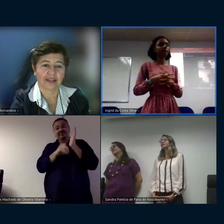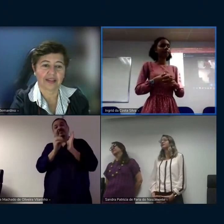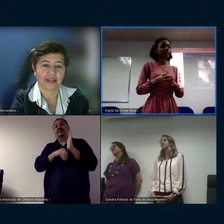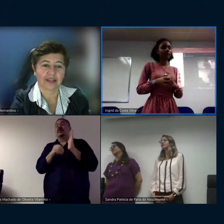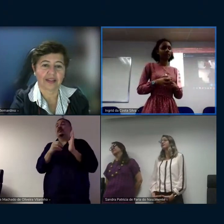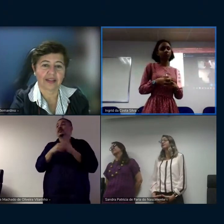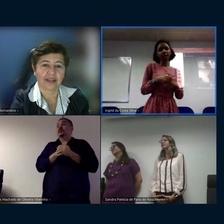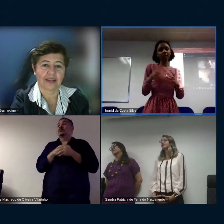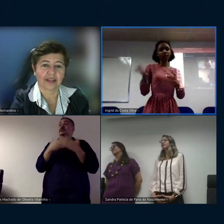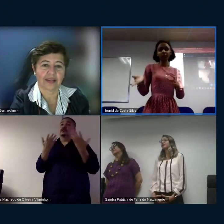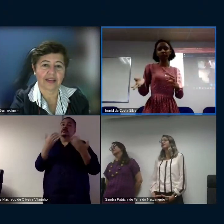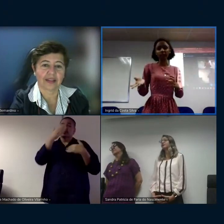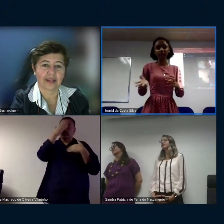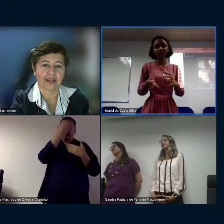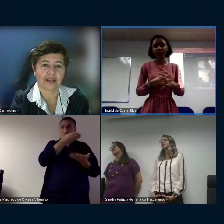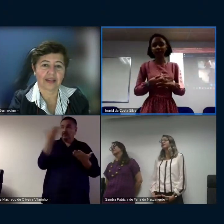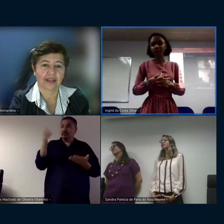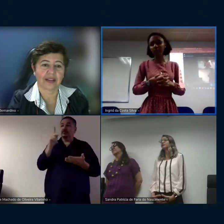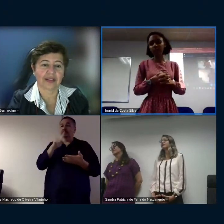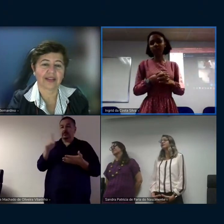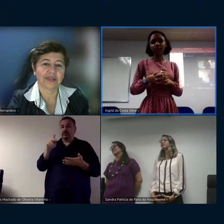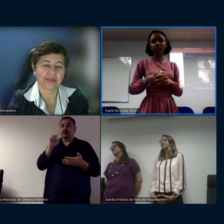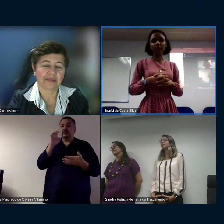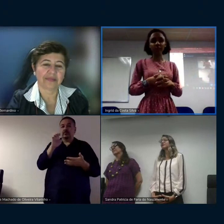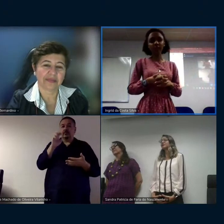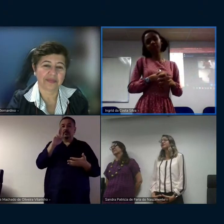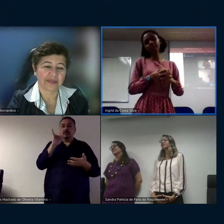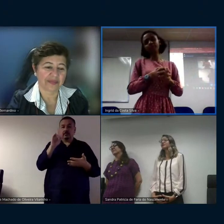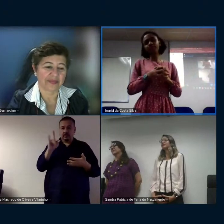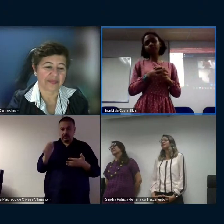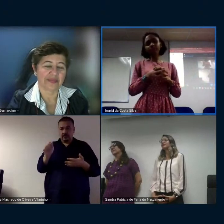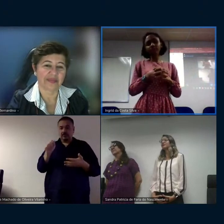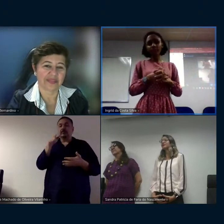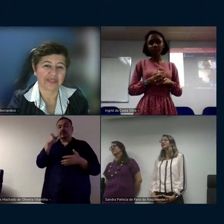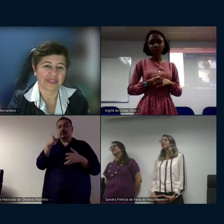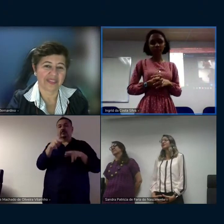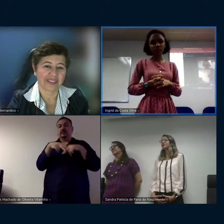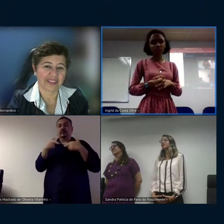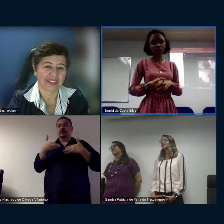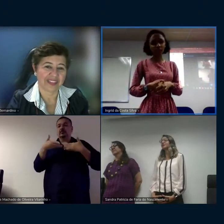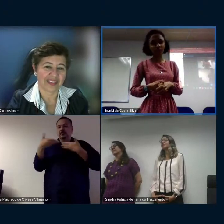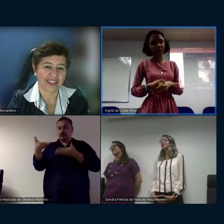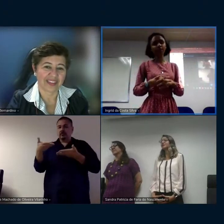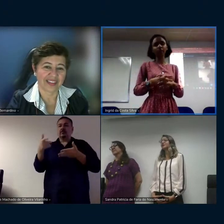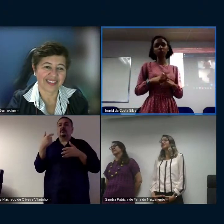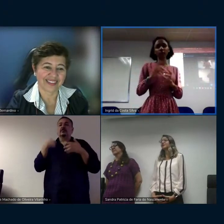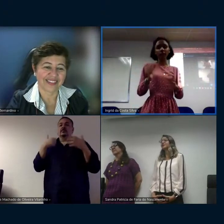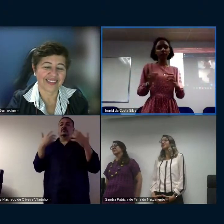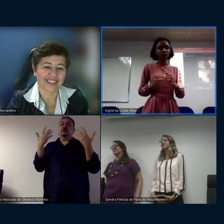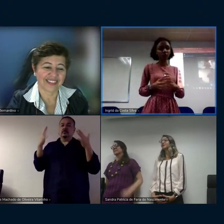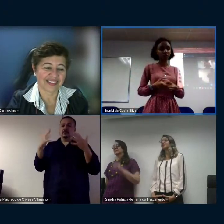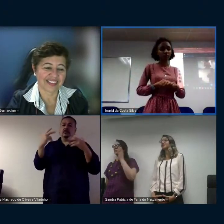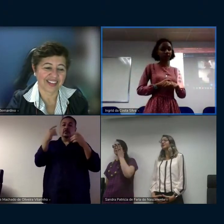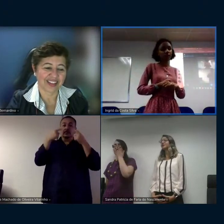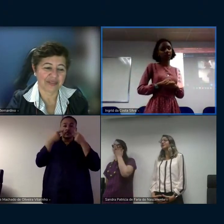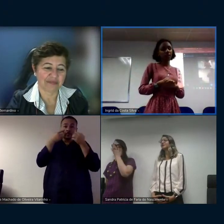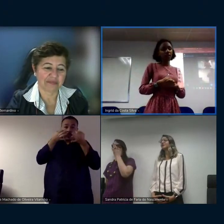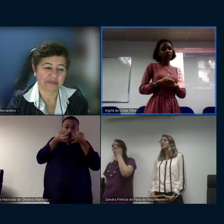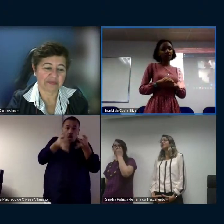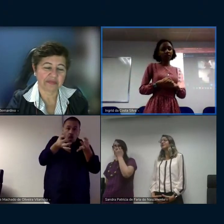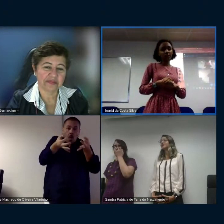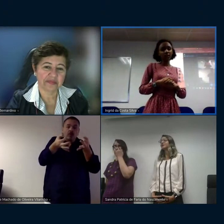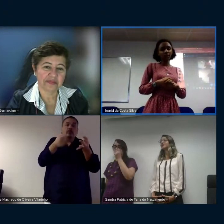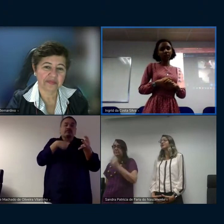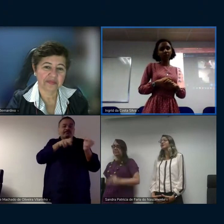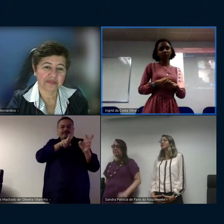batidas né mas eu agradeço professora Elideia também por ter aceitado o convite pelas contribuições pelo olhar anuncioso também